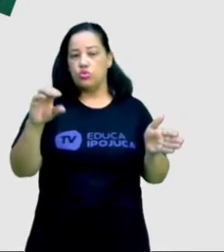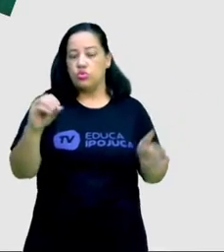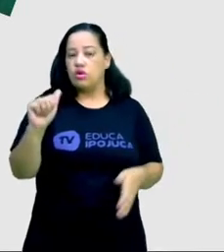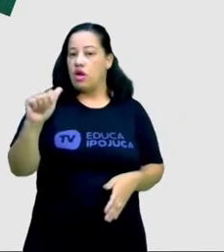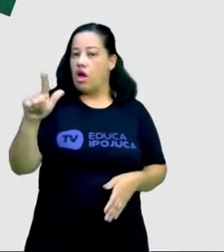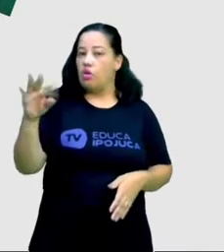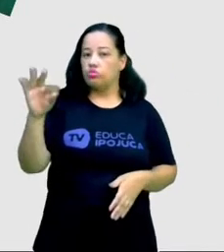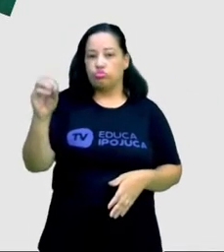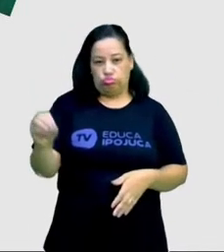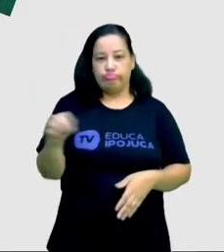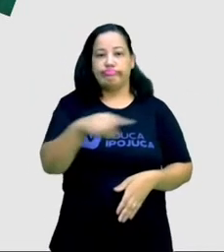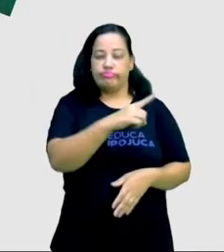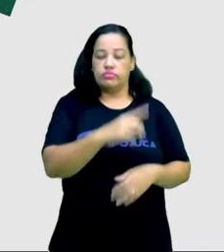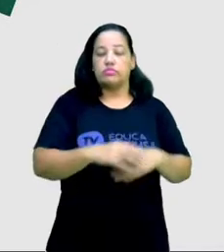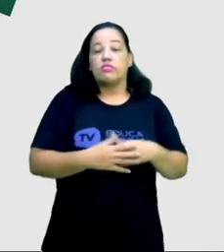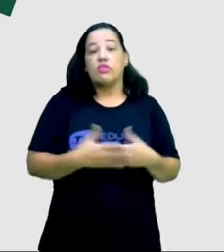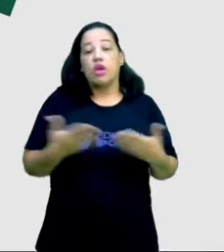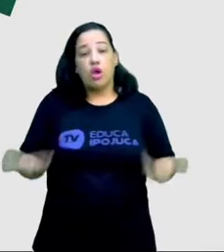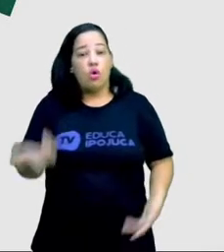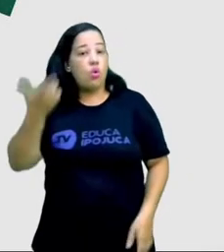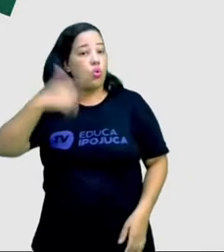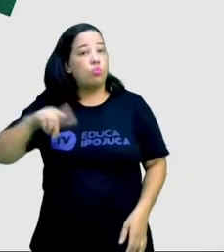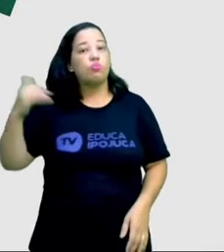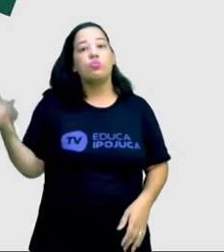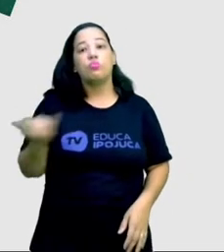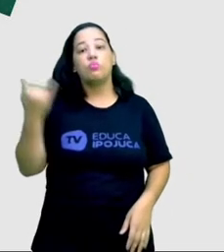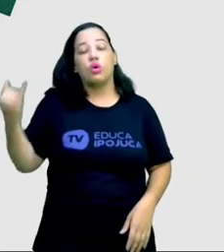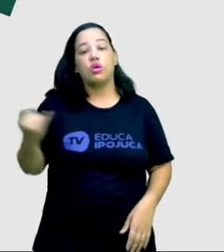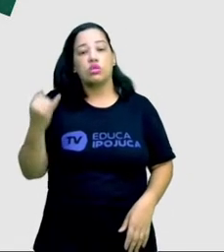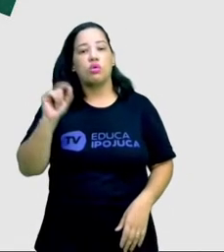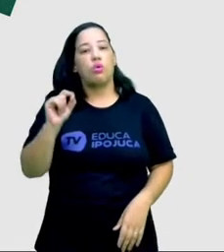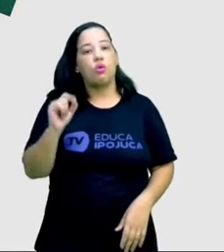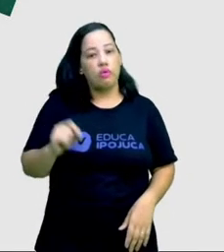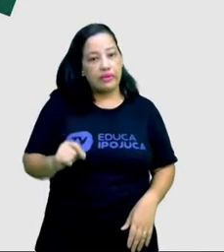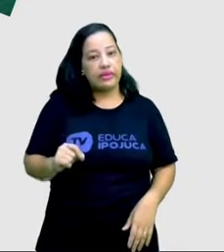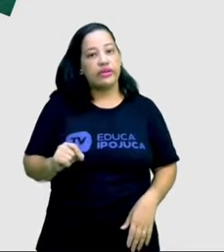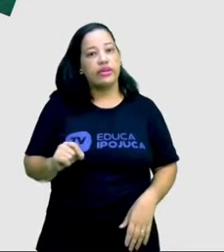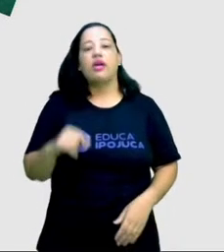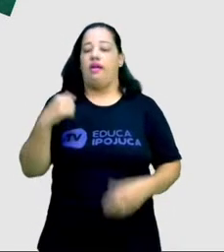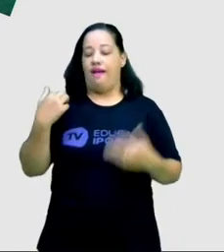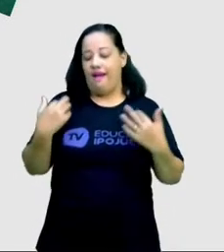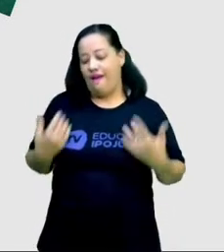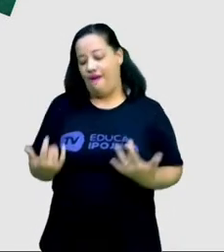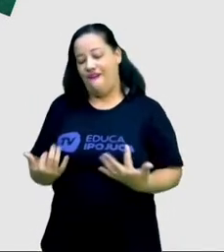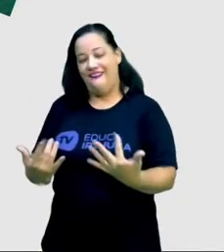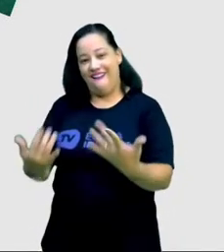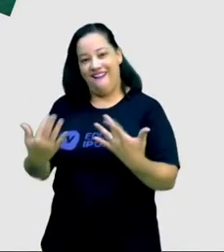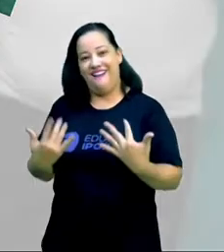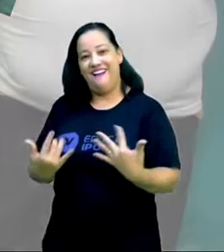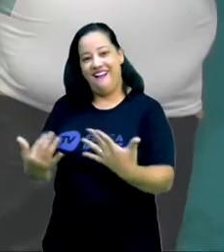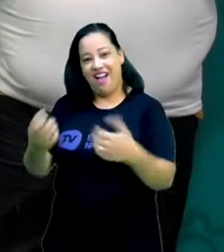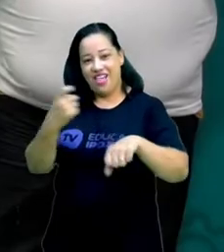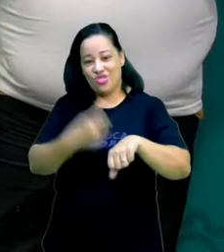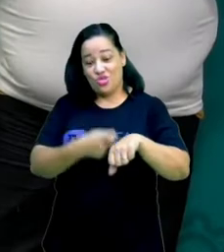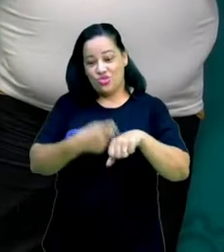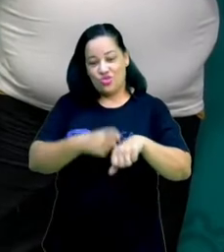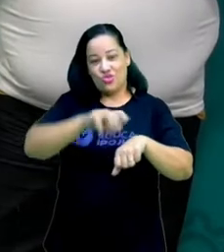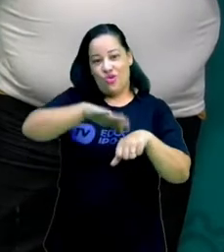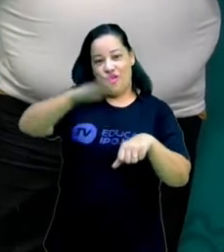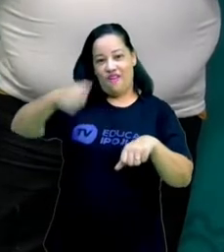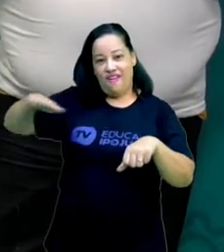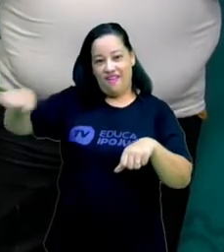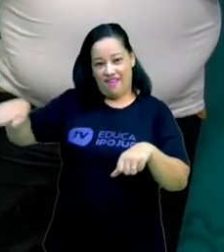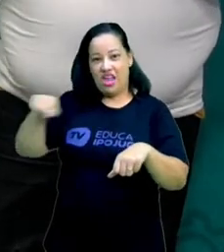Outro ponto muito importante aqui na nossa cidade são os corais, ou seja, os arrecifes de corais. São